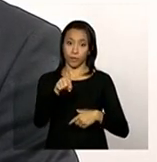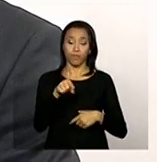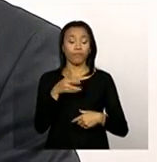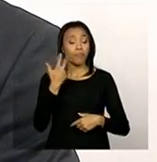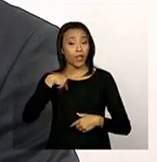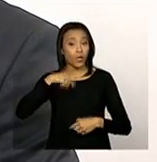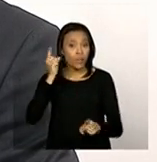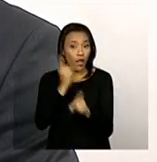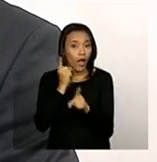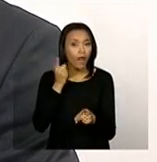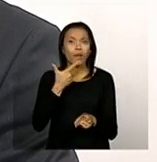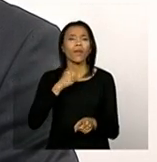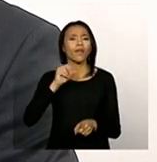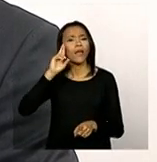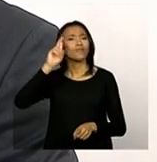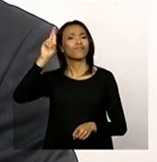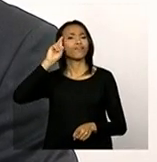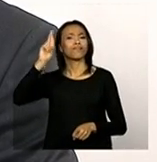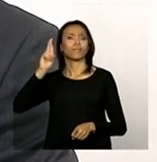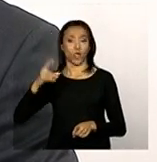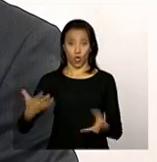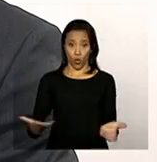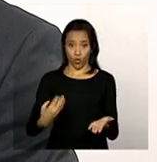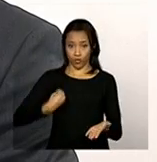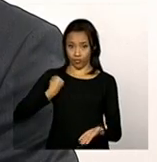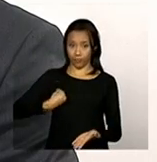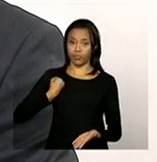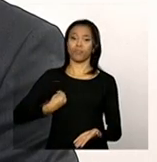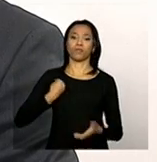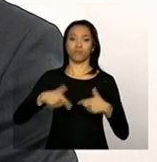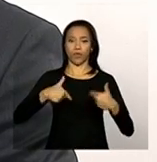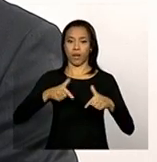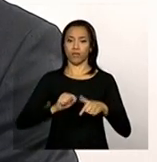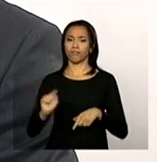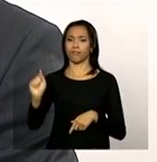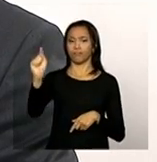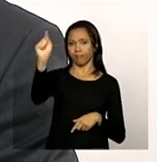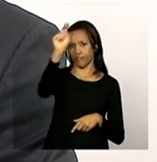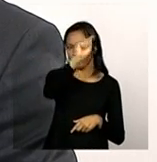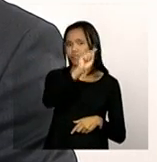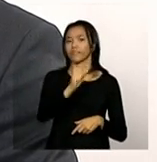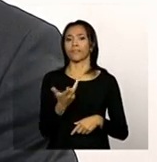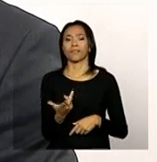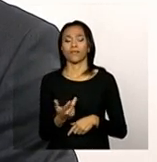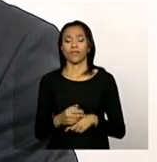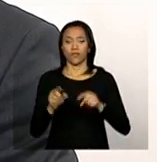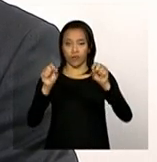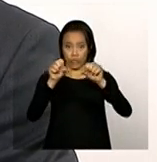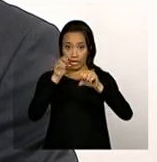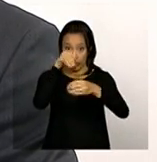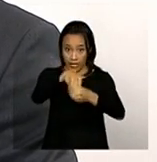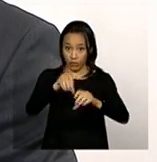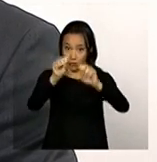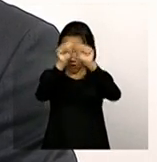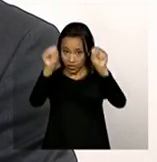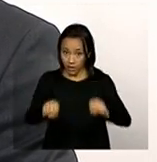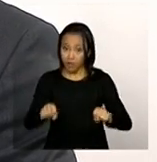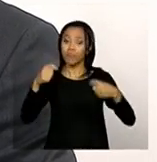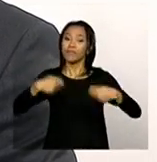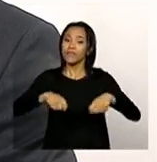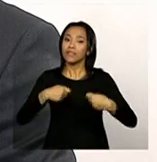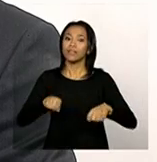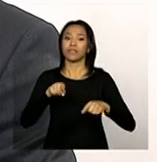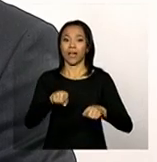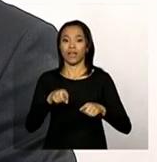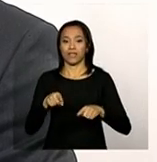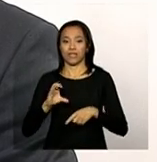são os que estão atualmente exercendo a função, determinado cargo, esses dados precisam